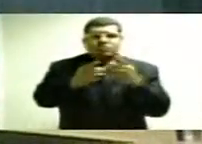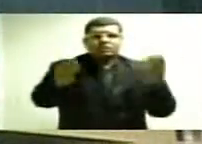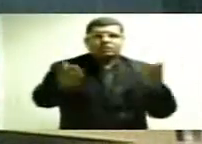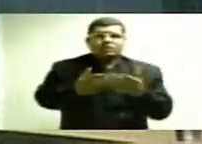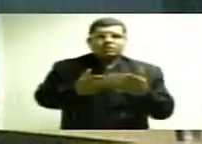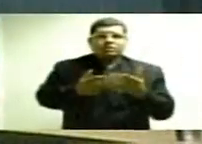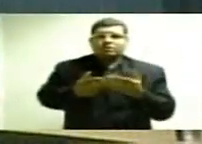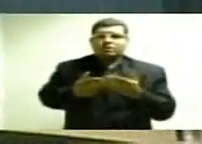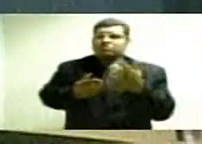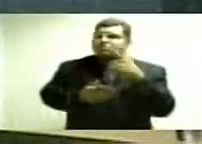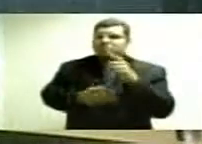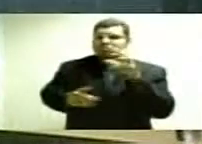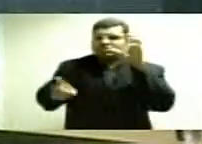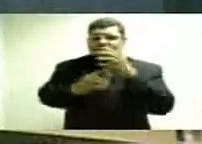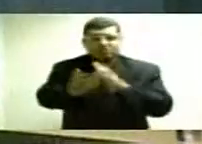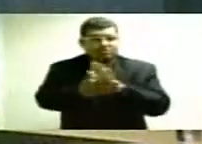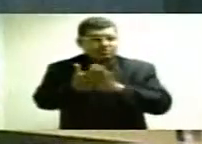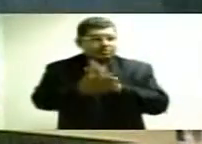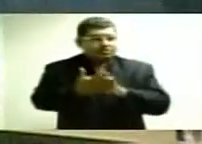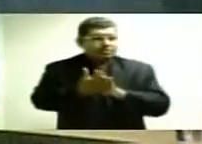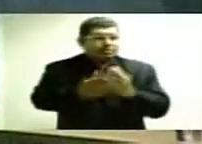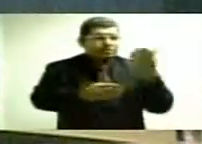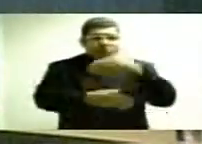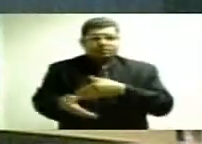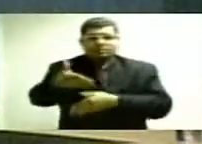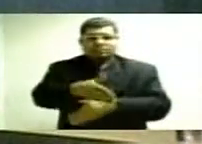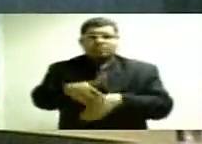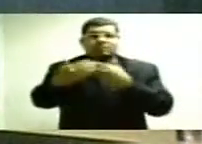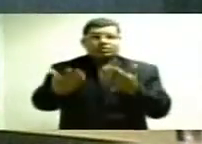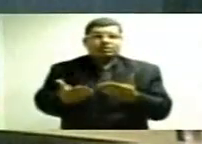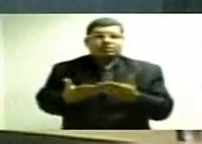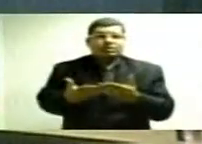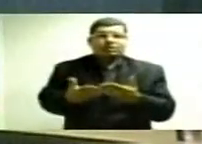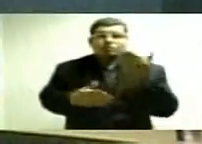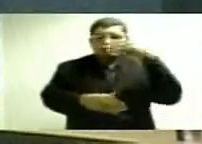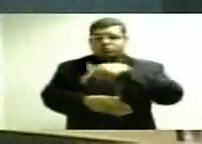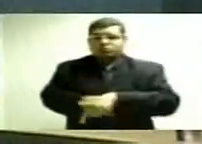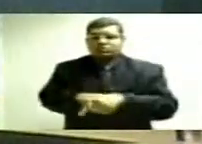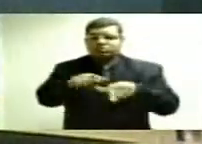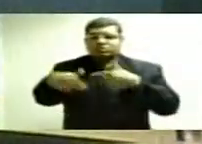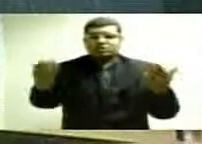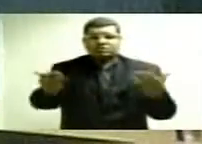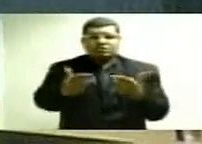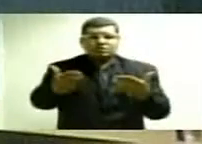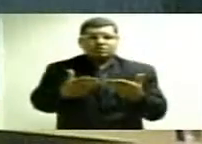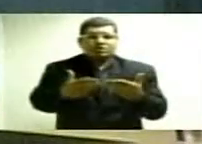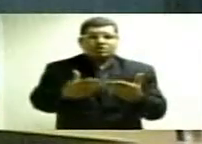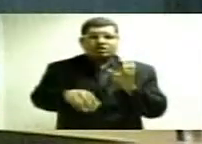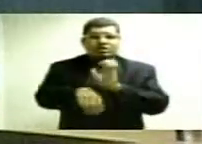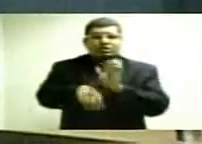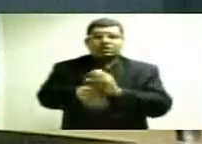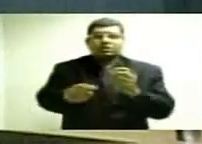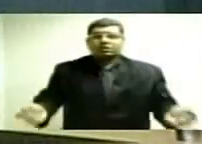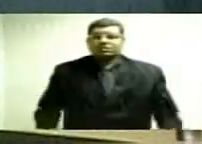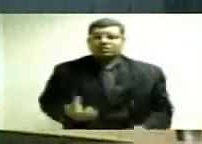e de não enfrentar o fundo dessa questão. O fundo dessa questão é um Estado que